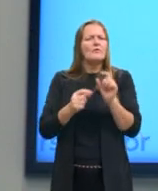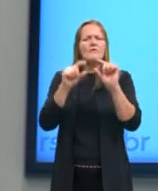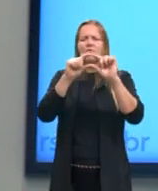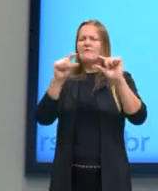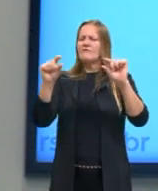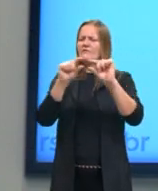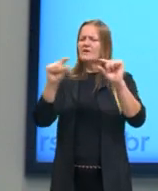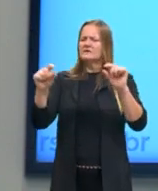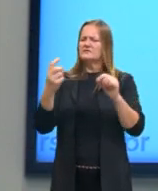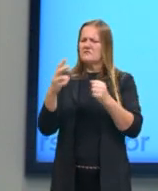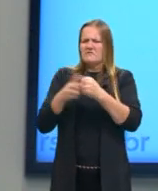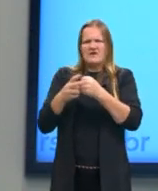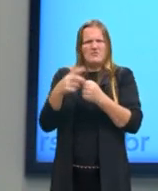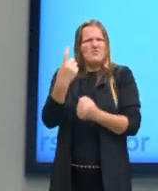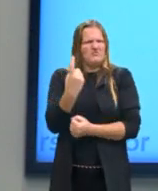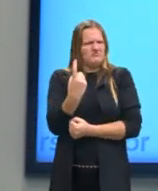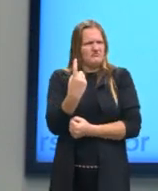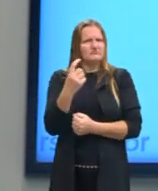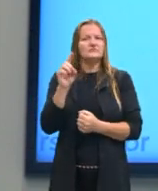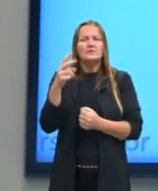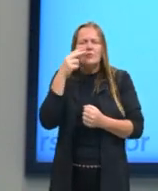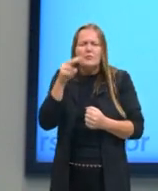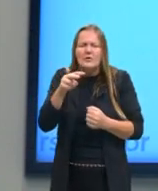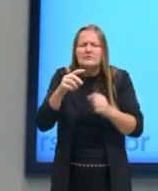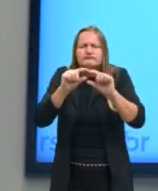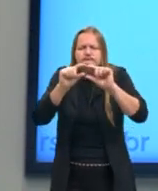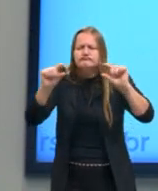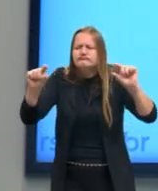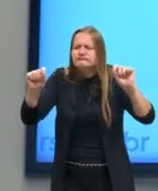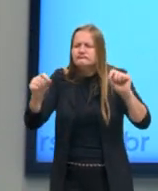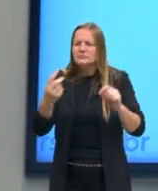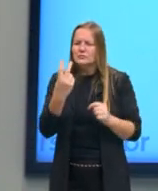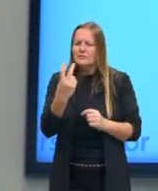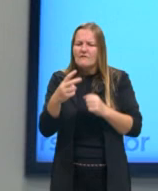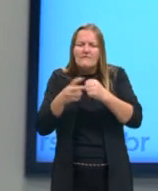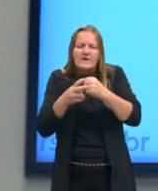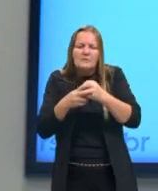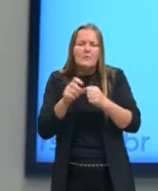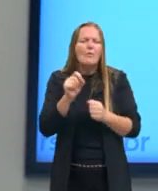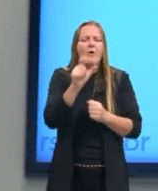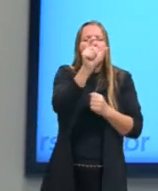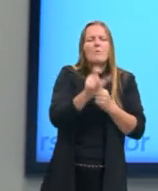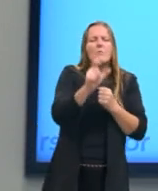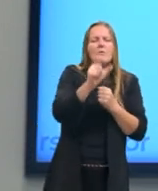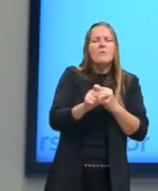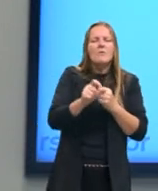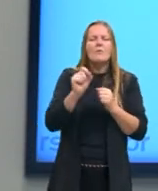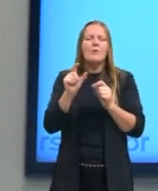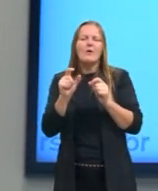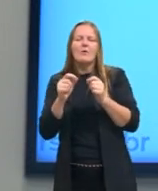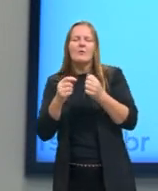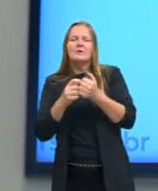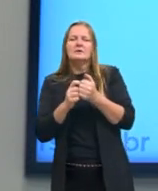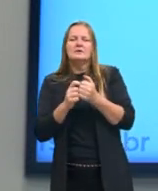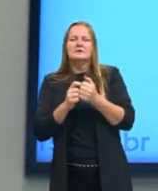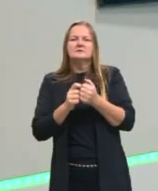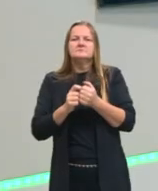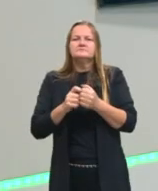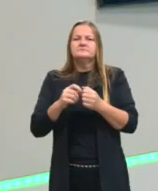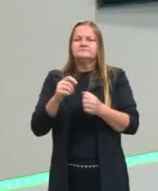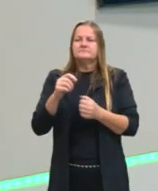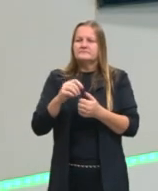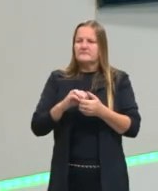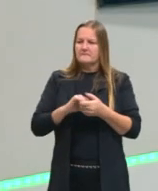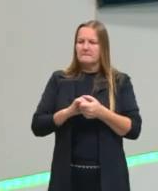somente um verbo e eu vou olhar dentro dessa frase, por exemplo, qual é o sujeito, qual é o predicado, quais são os objetos,